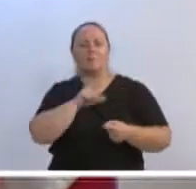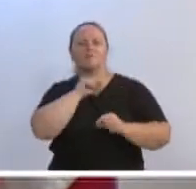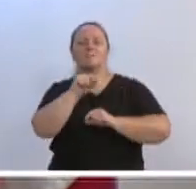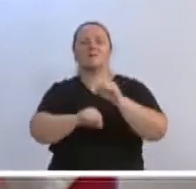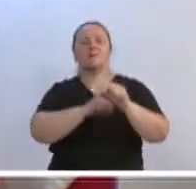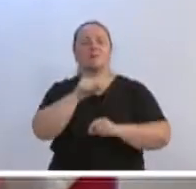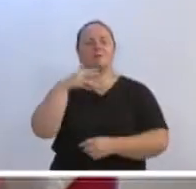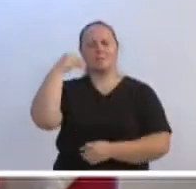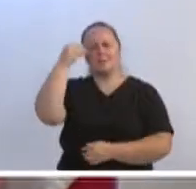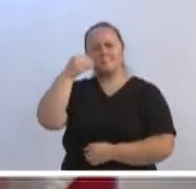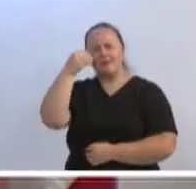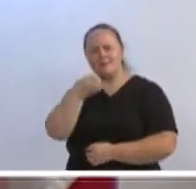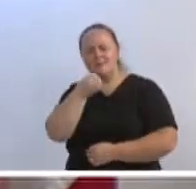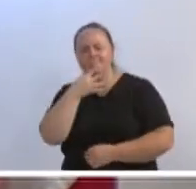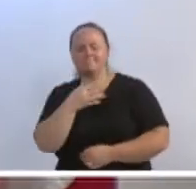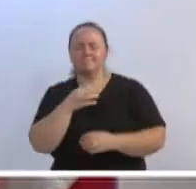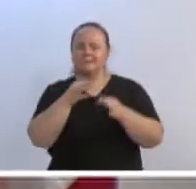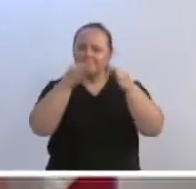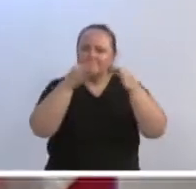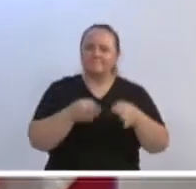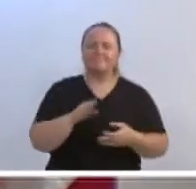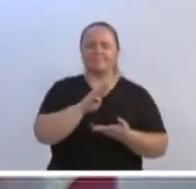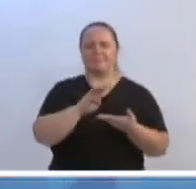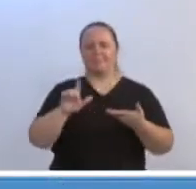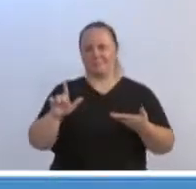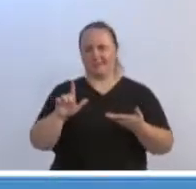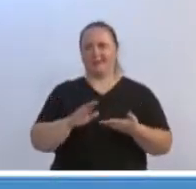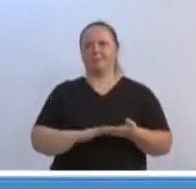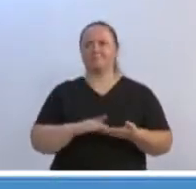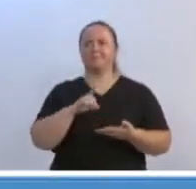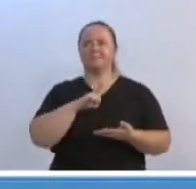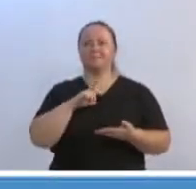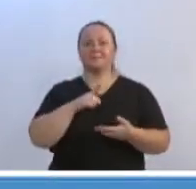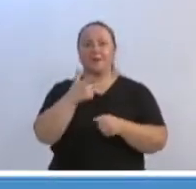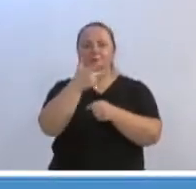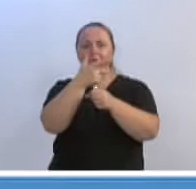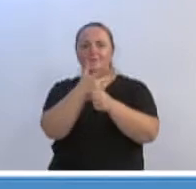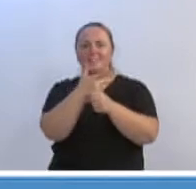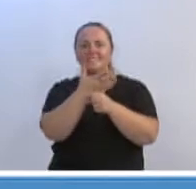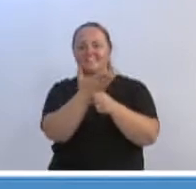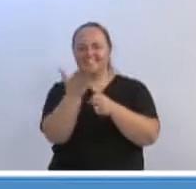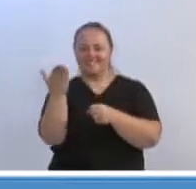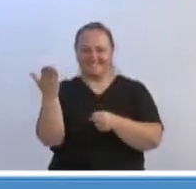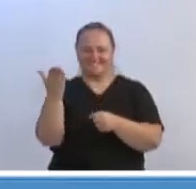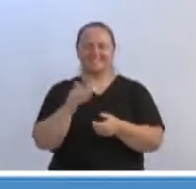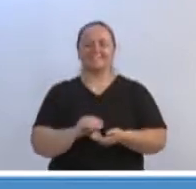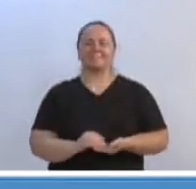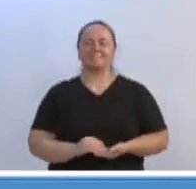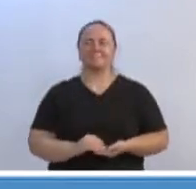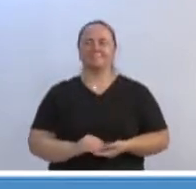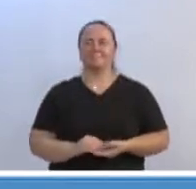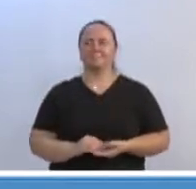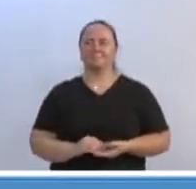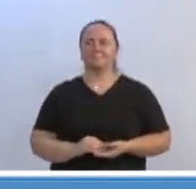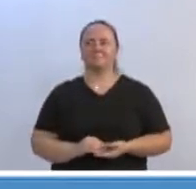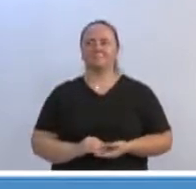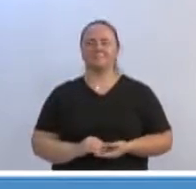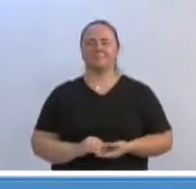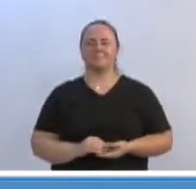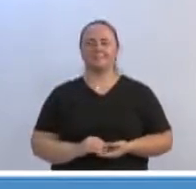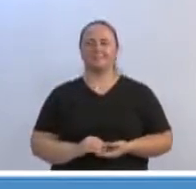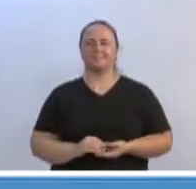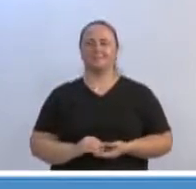Blumenau. Eu estive presente. Também tem um vídeo da TVL que eu peço que transmita aqui. Por gentileza.